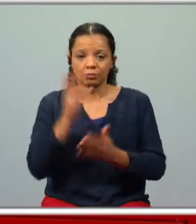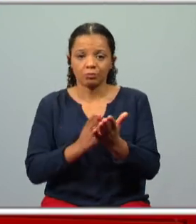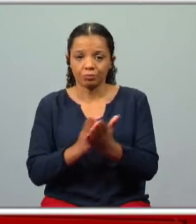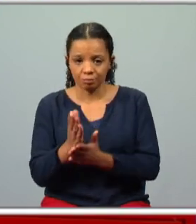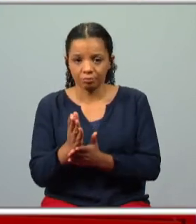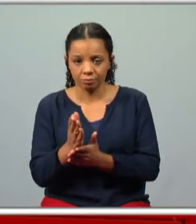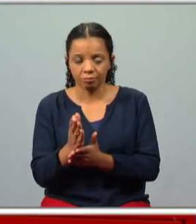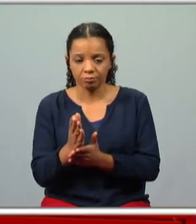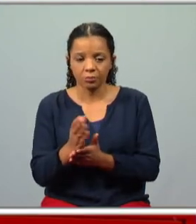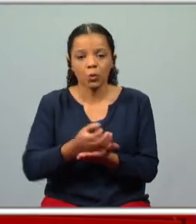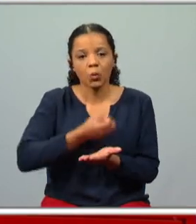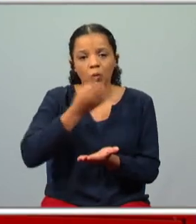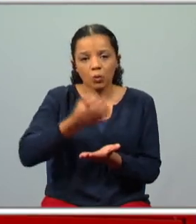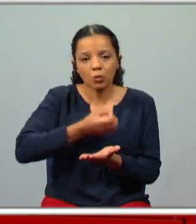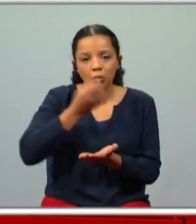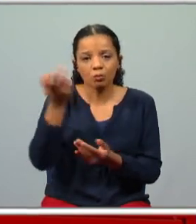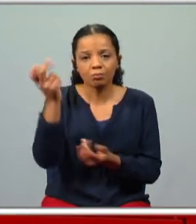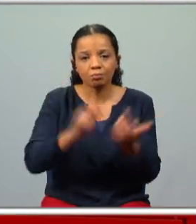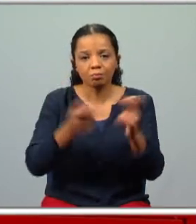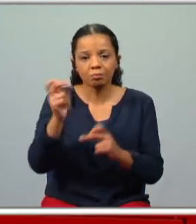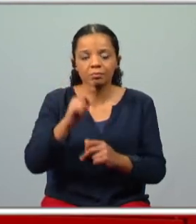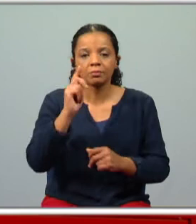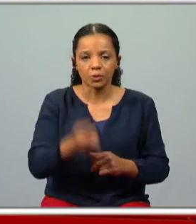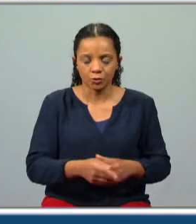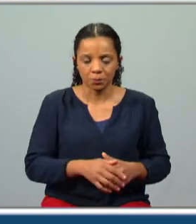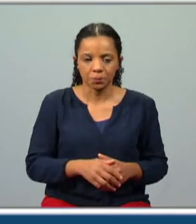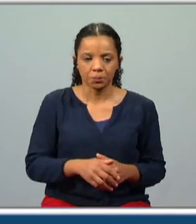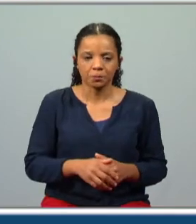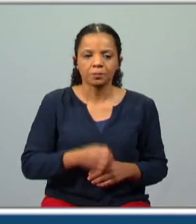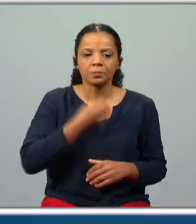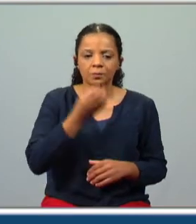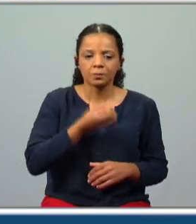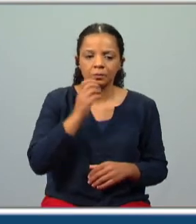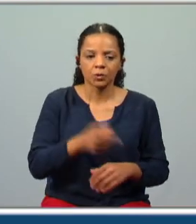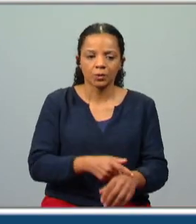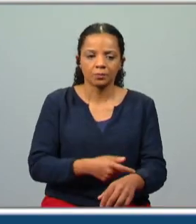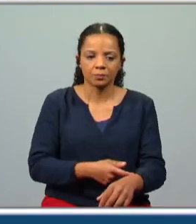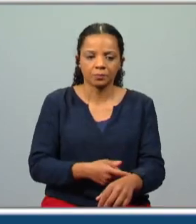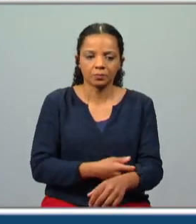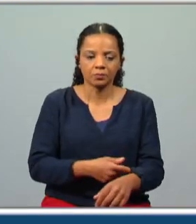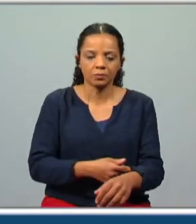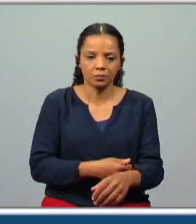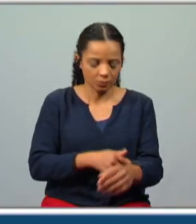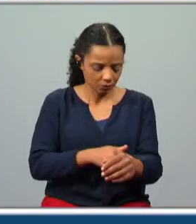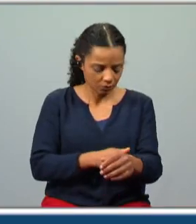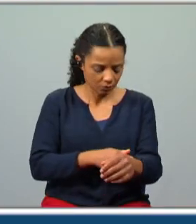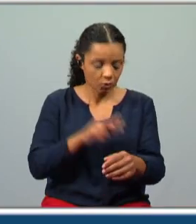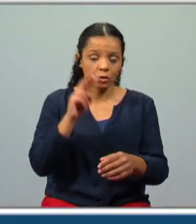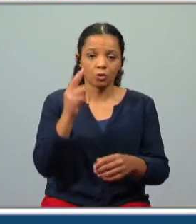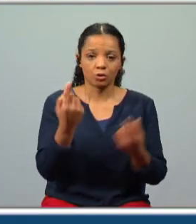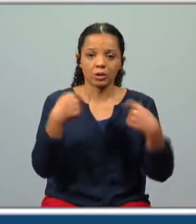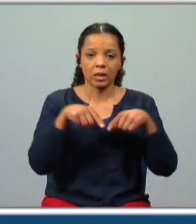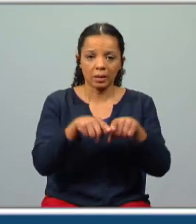contou o que aconteceu entretanto e contou então que os dois amantes míseros